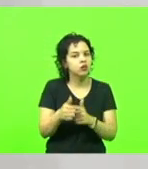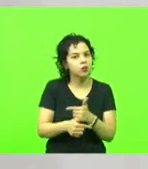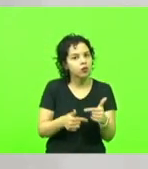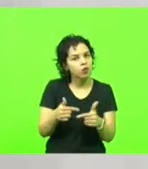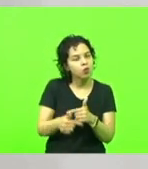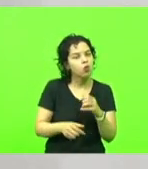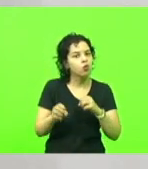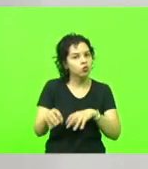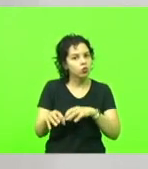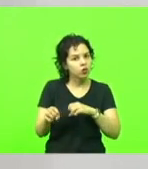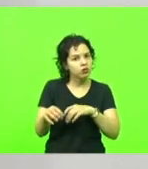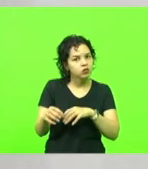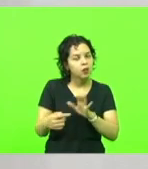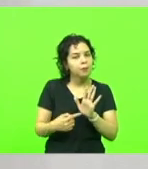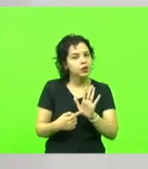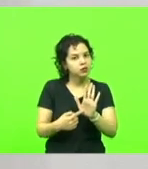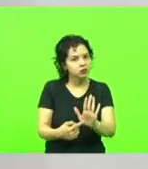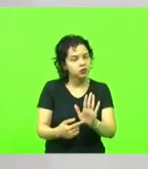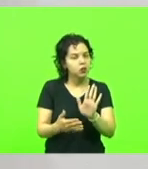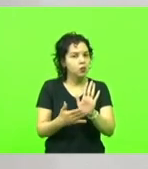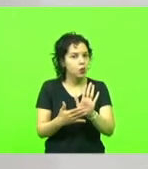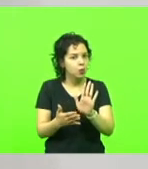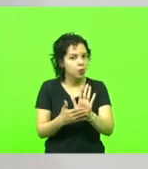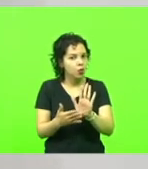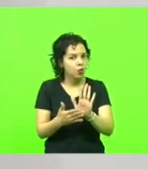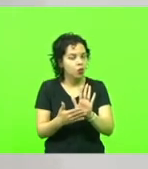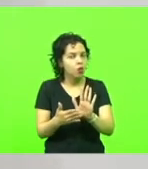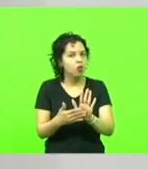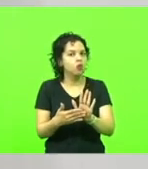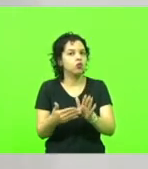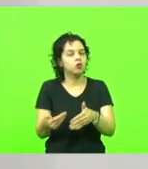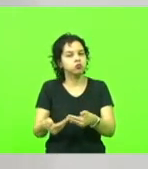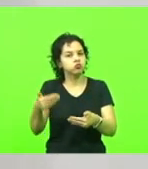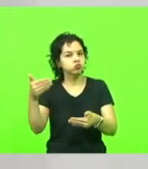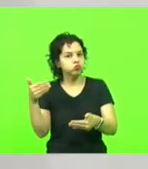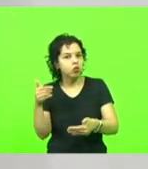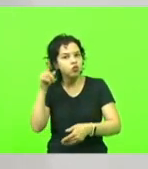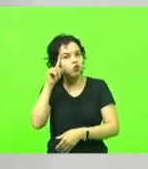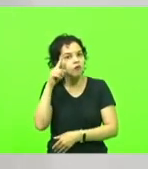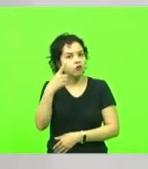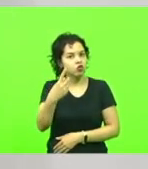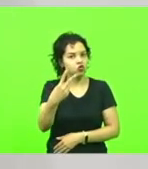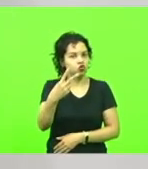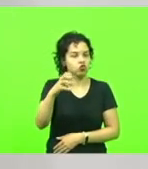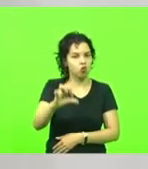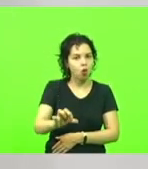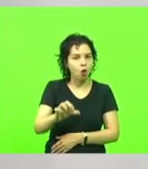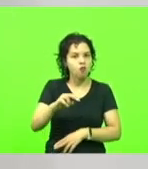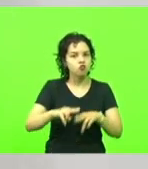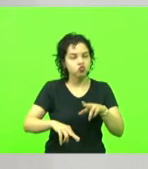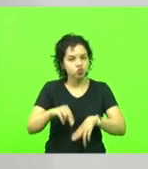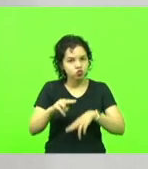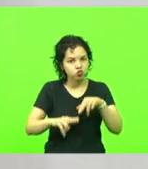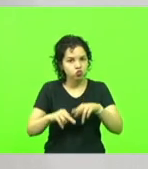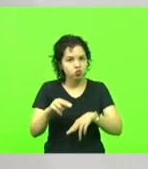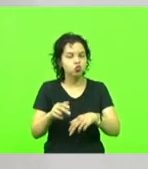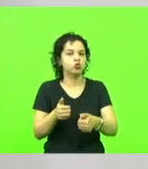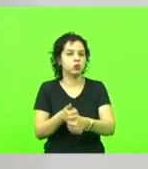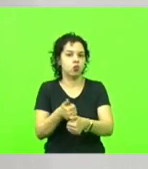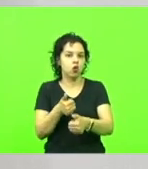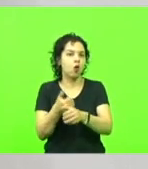apresentando a sua proposta, ainda anterior dia 29 de junho, o Tribunal de Contas do Estado,